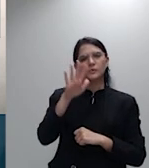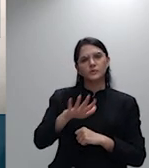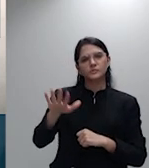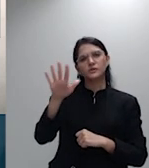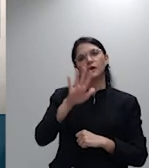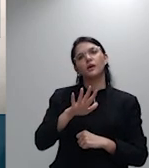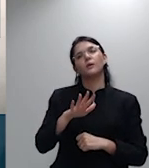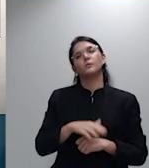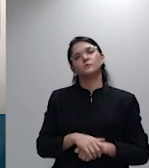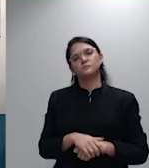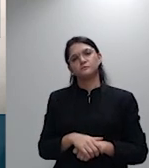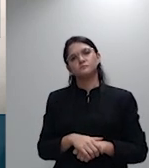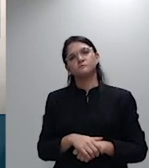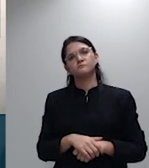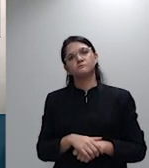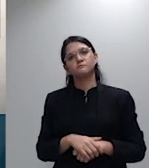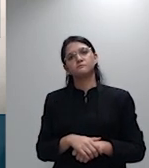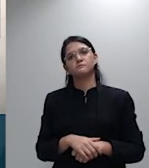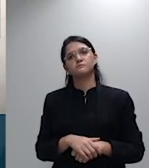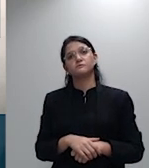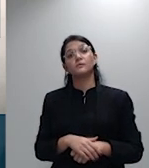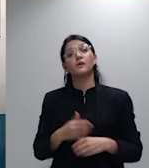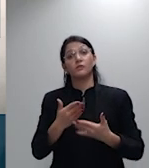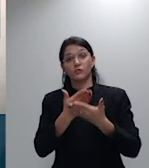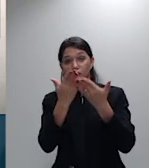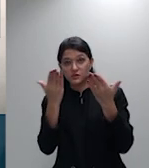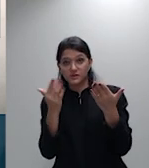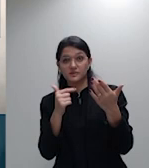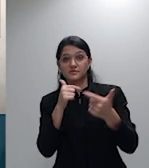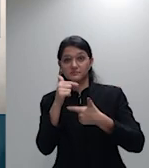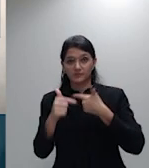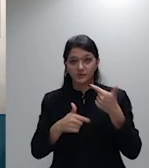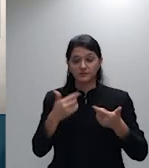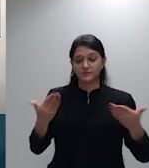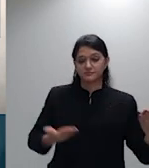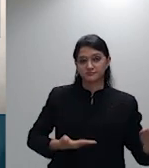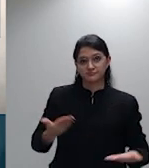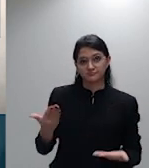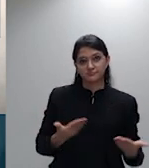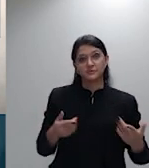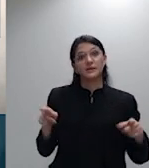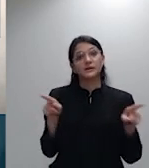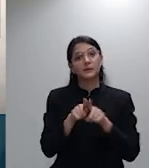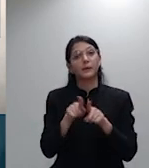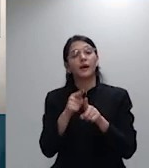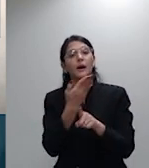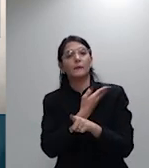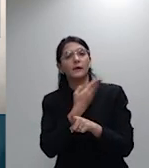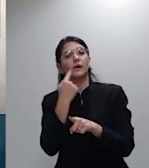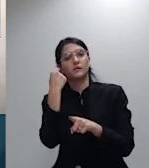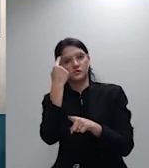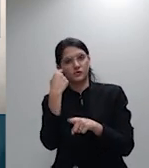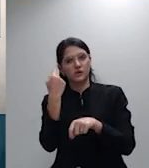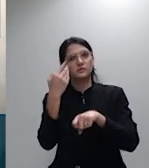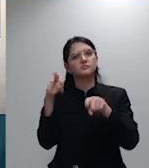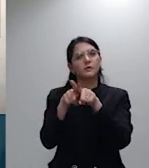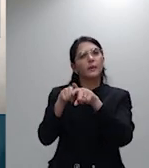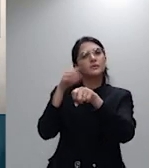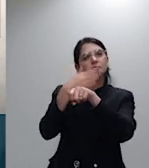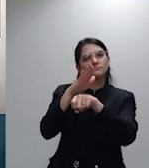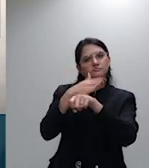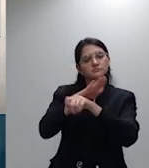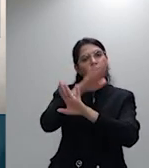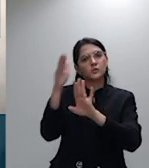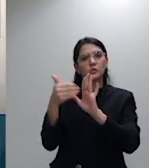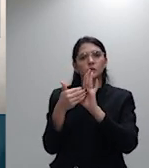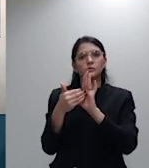ilustríssimos senhores servidores colegas advogados estagiários minhas senhoras e senhores minha apresentação eu sou